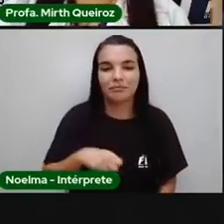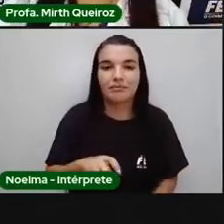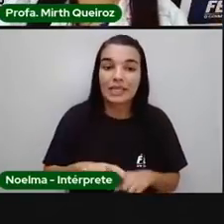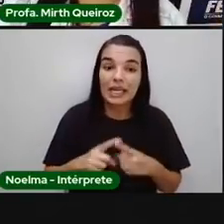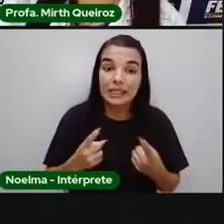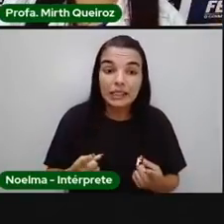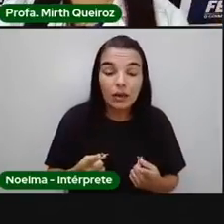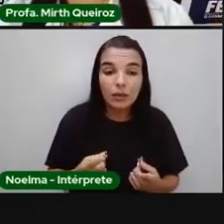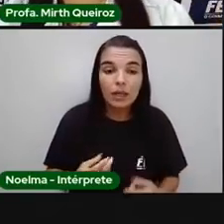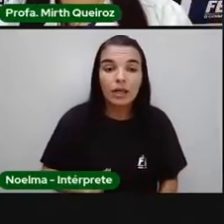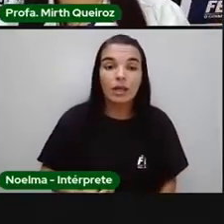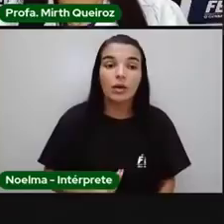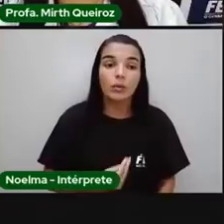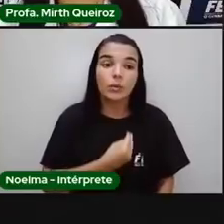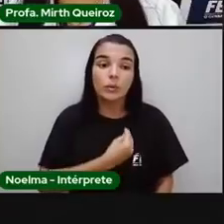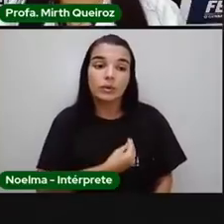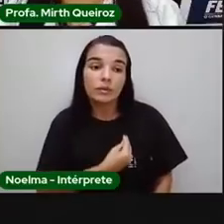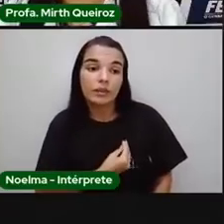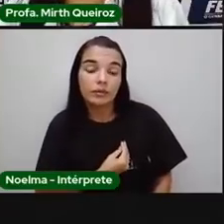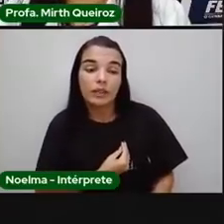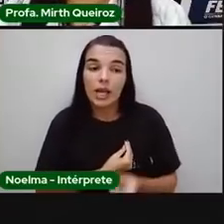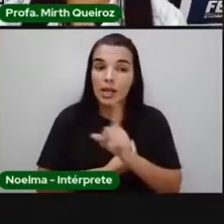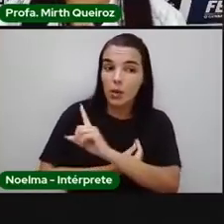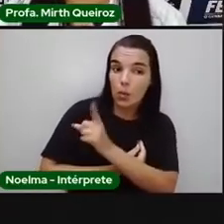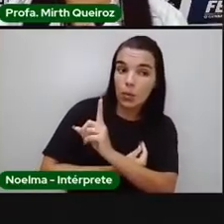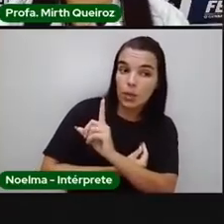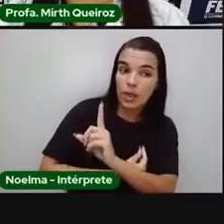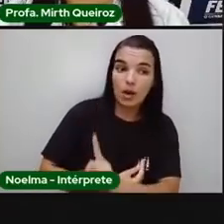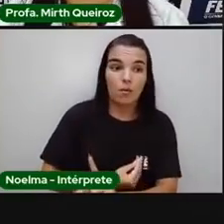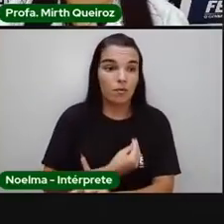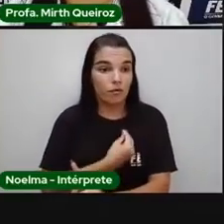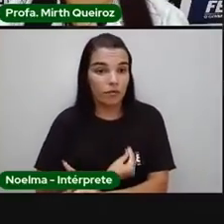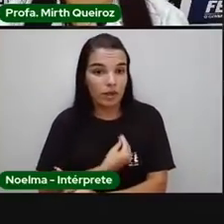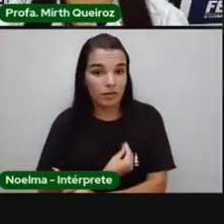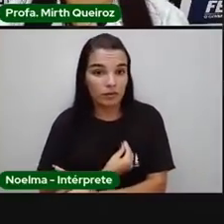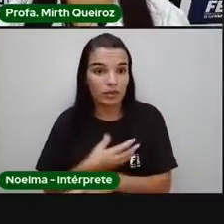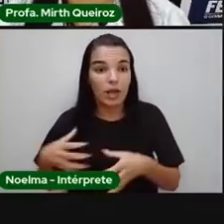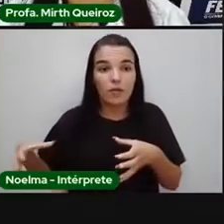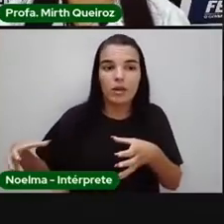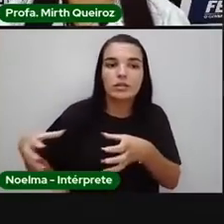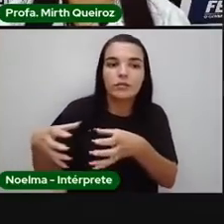os seres vivos e os seres não vivos vão formar o nosso ambiente.